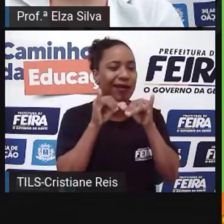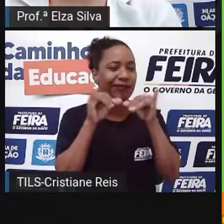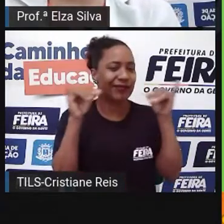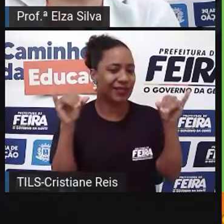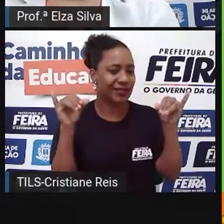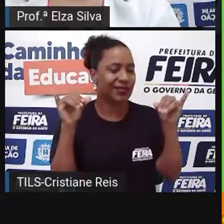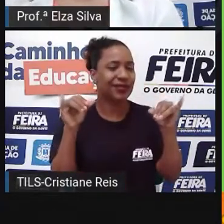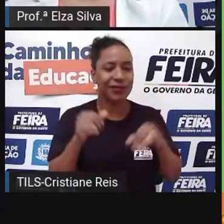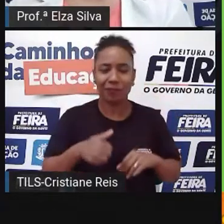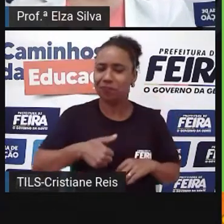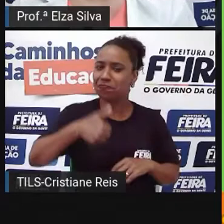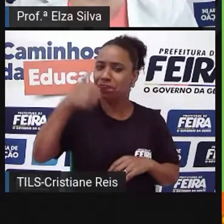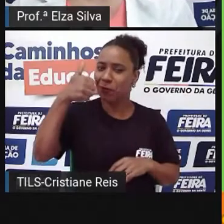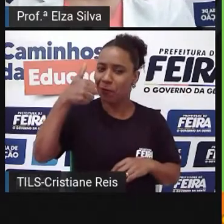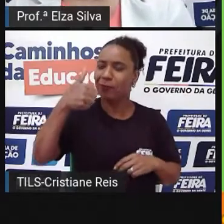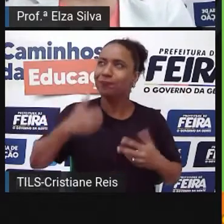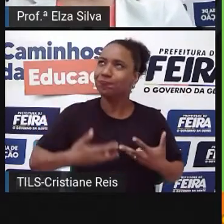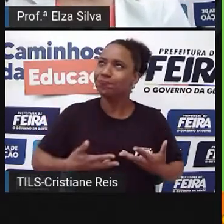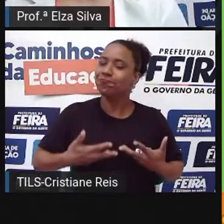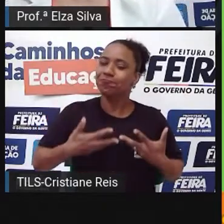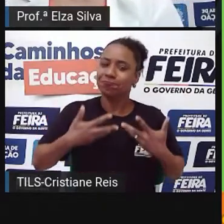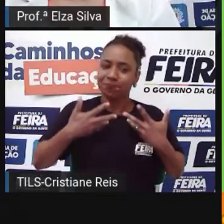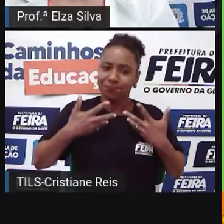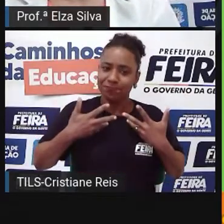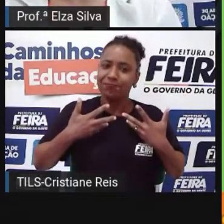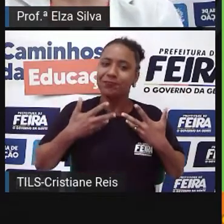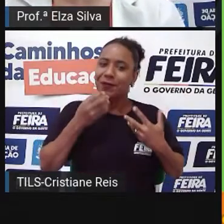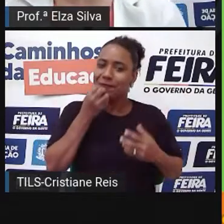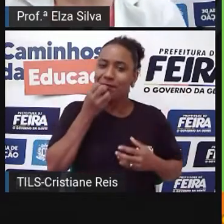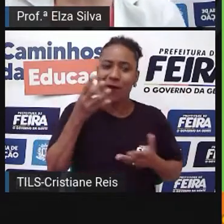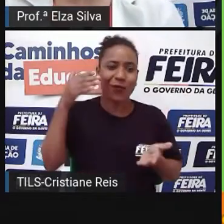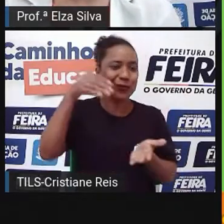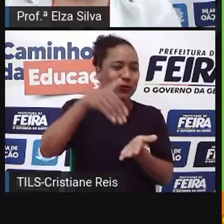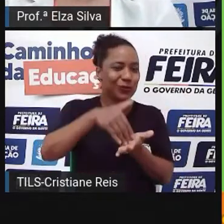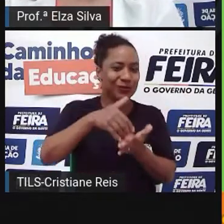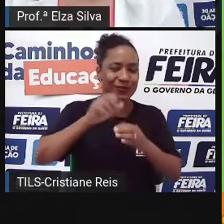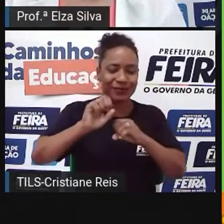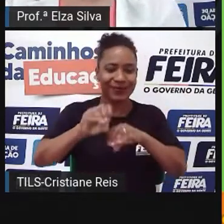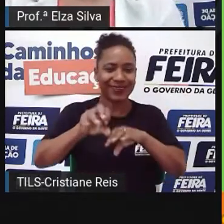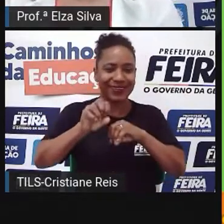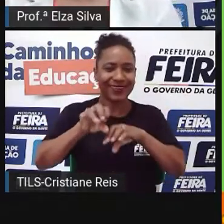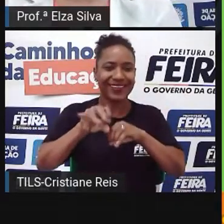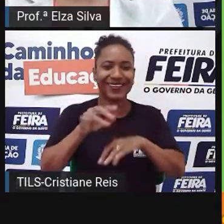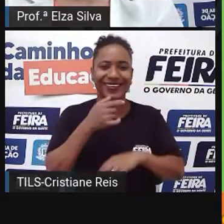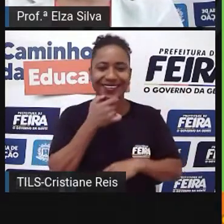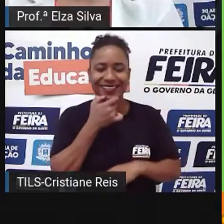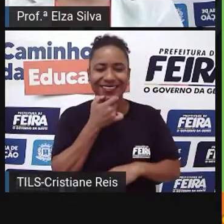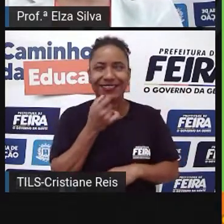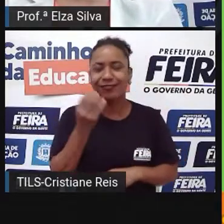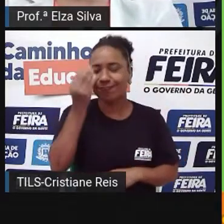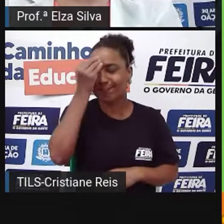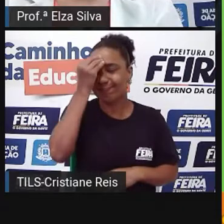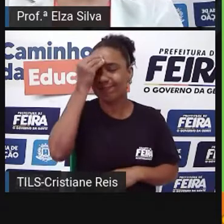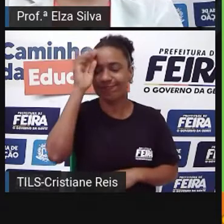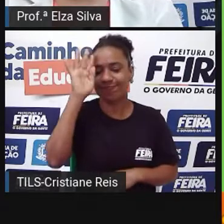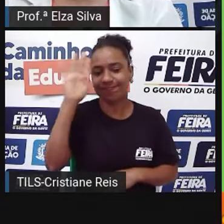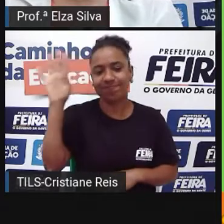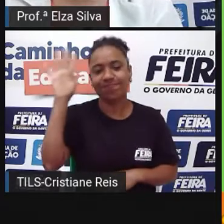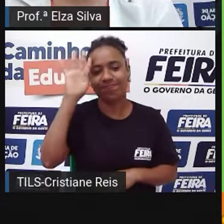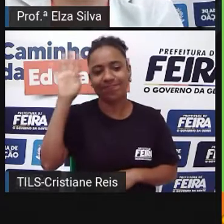positiva A gente pode deixar para esta última aula do ano de inglês Na última aula de inglês do ano